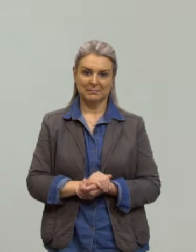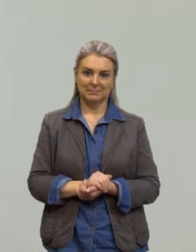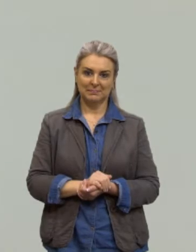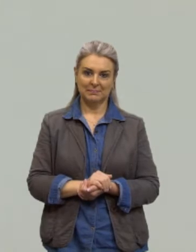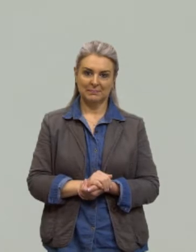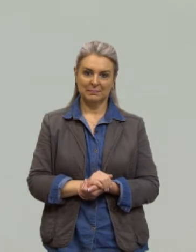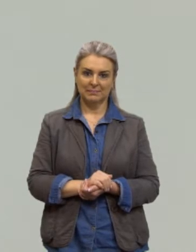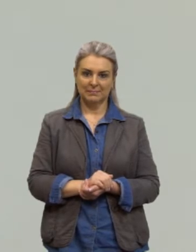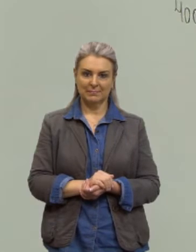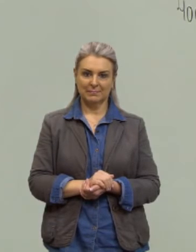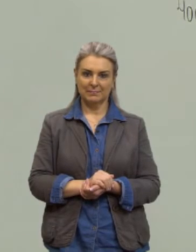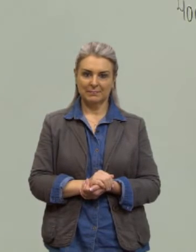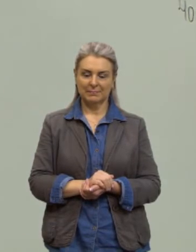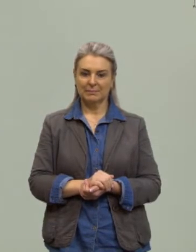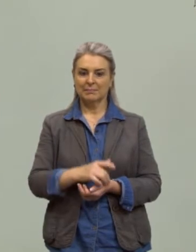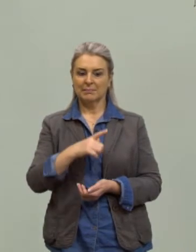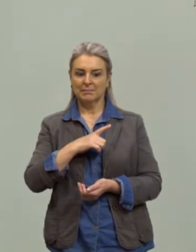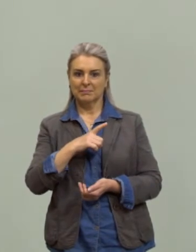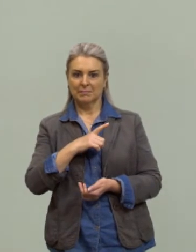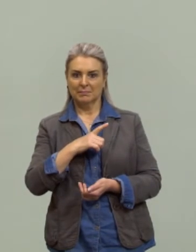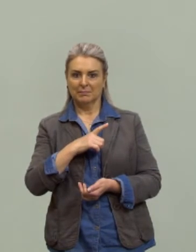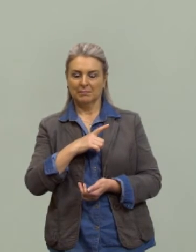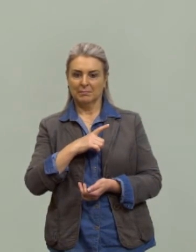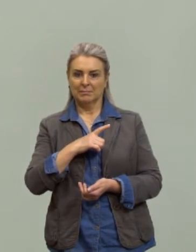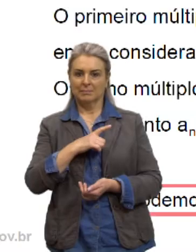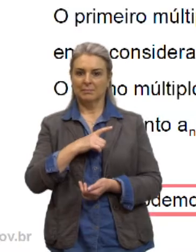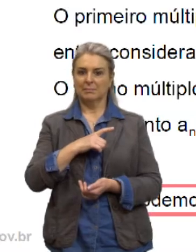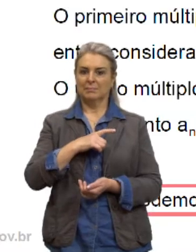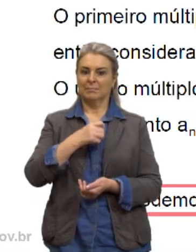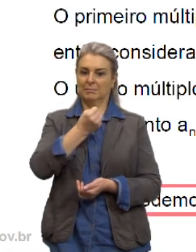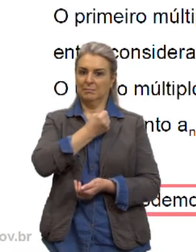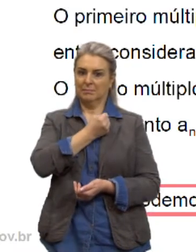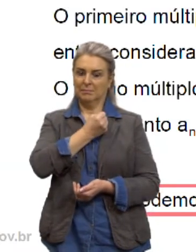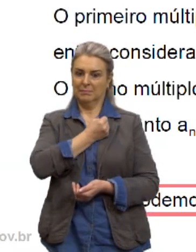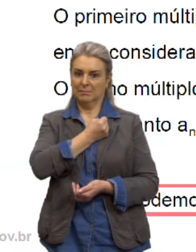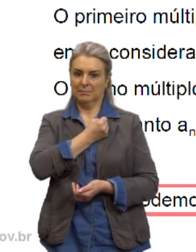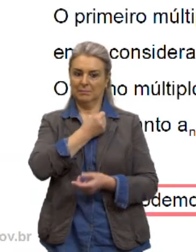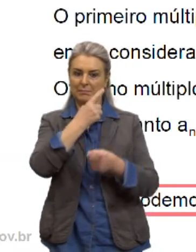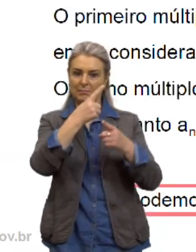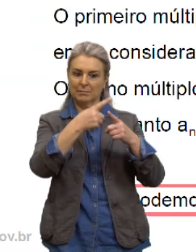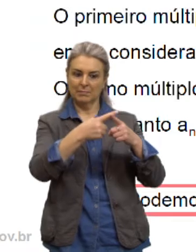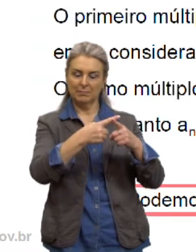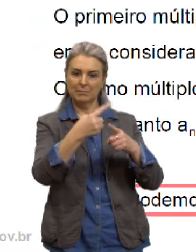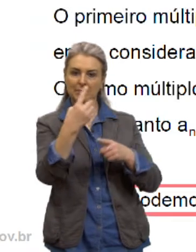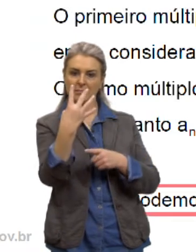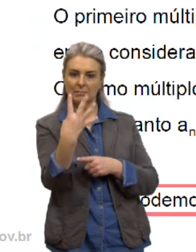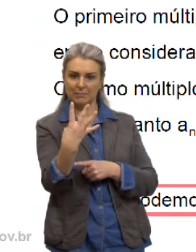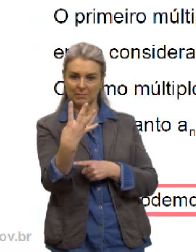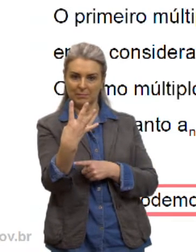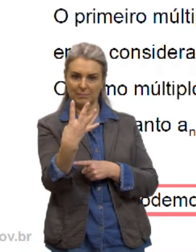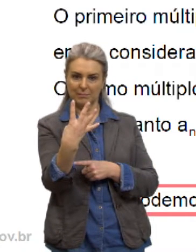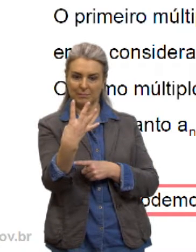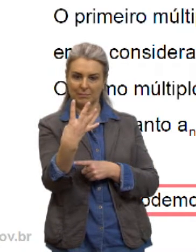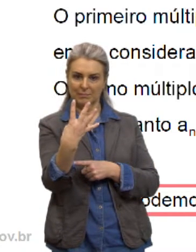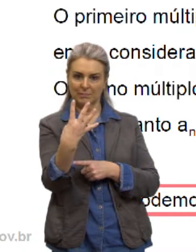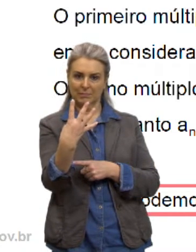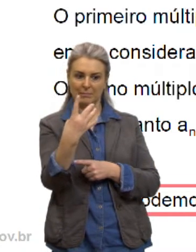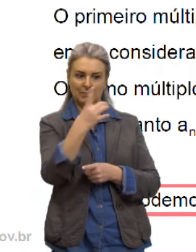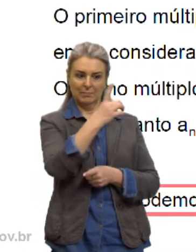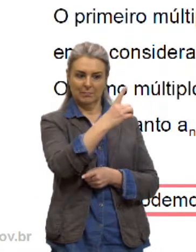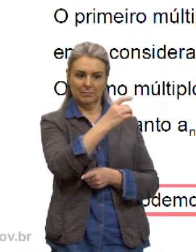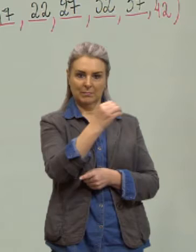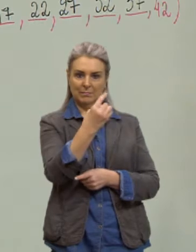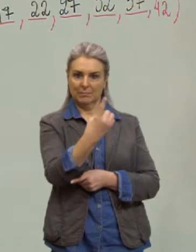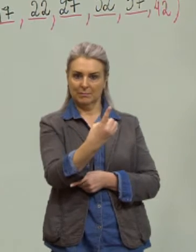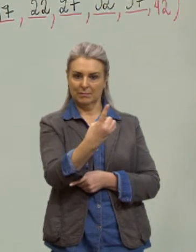termos que eu tenho de múltiplos de quatro entre entre esses termos do cento e